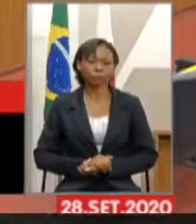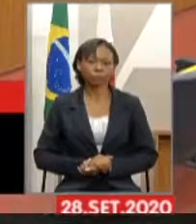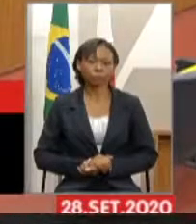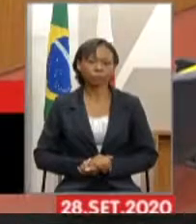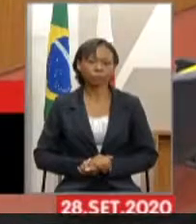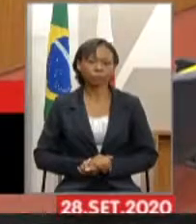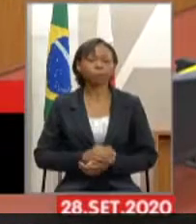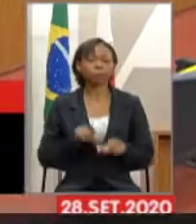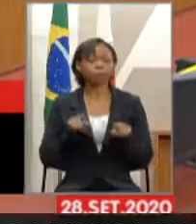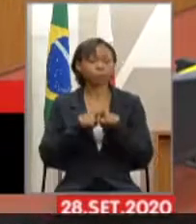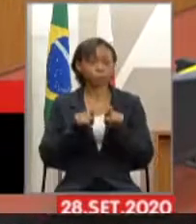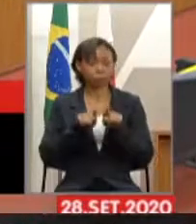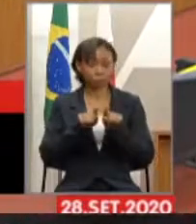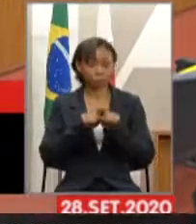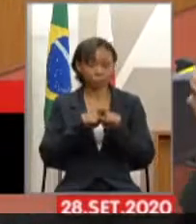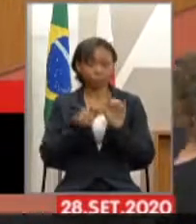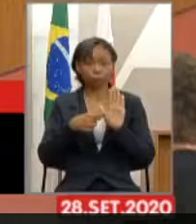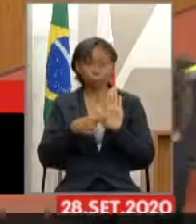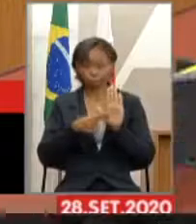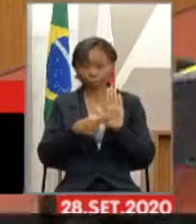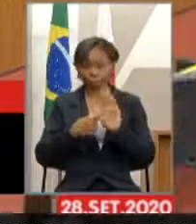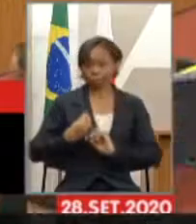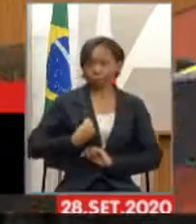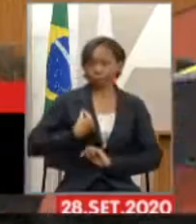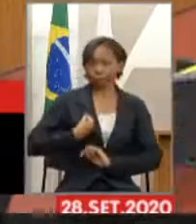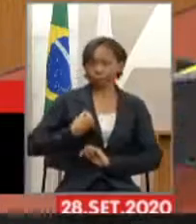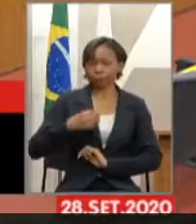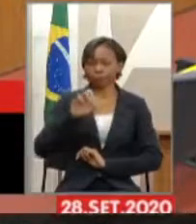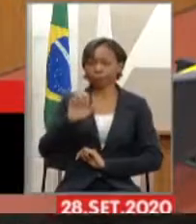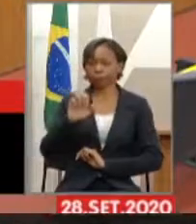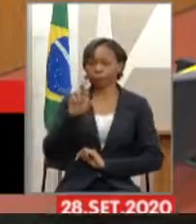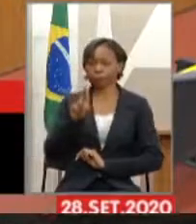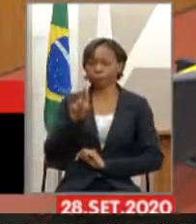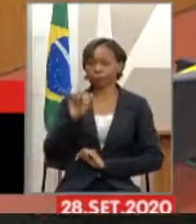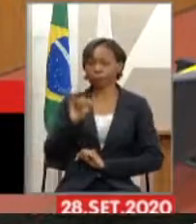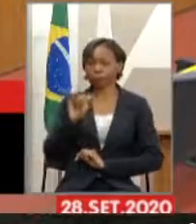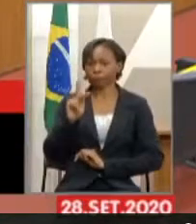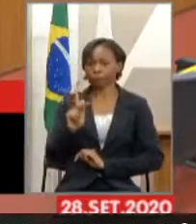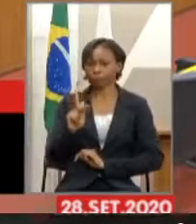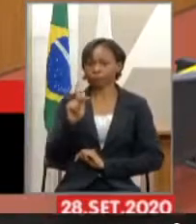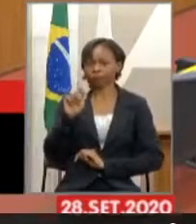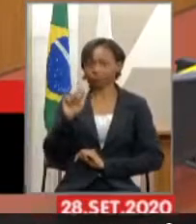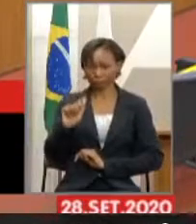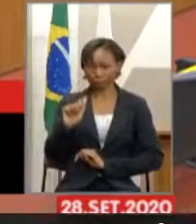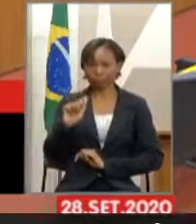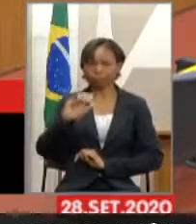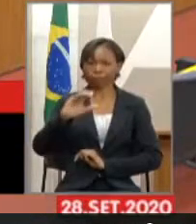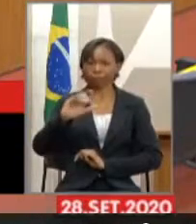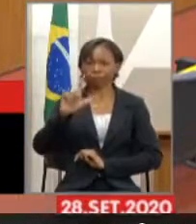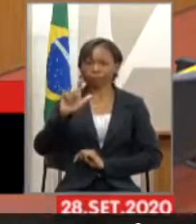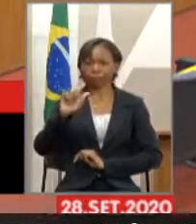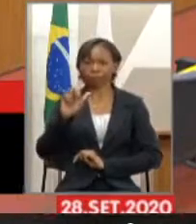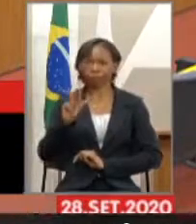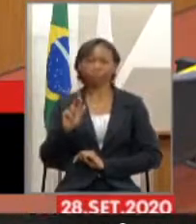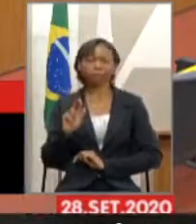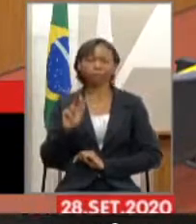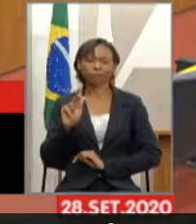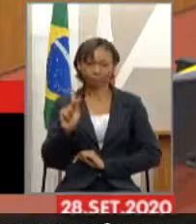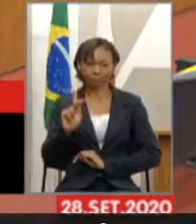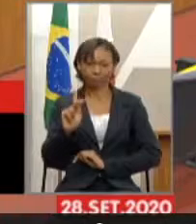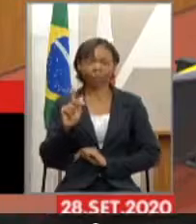Registrando também a presença da Erika Clark, que está presente também na nossa videoconferência.